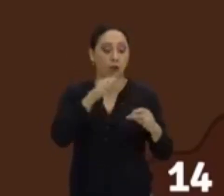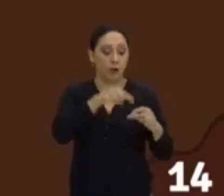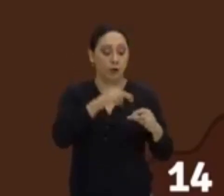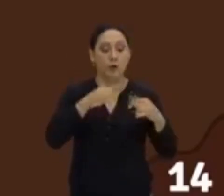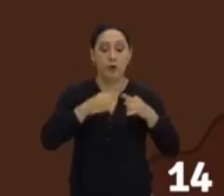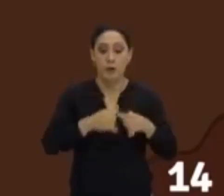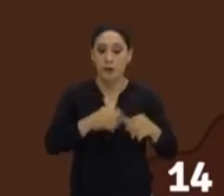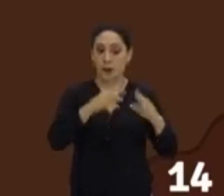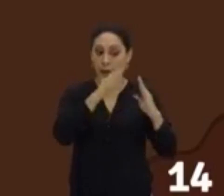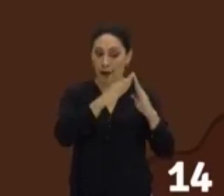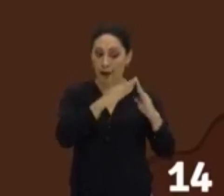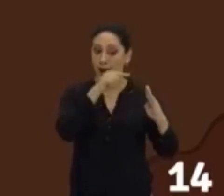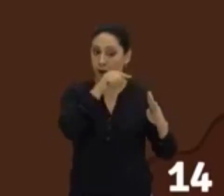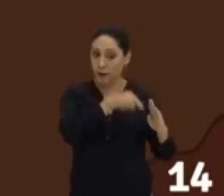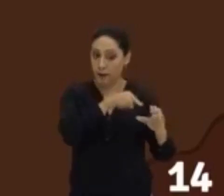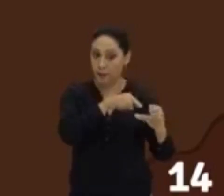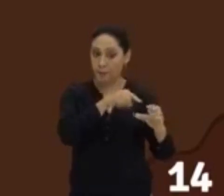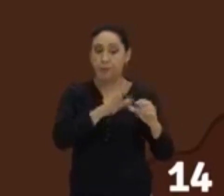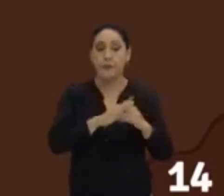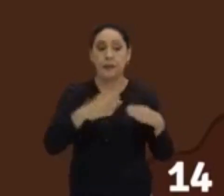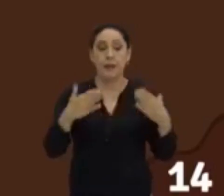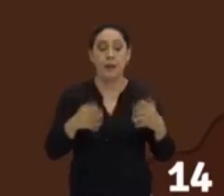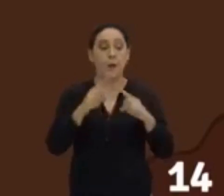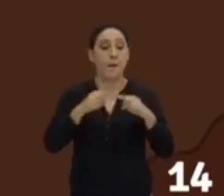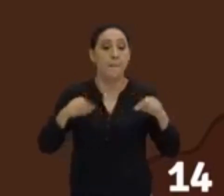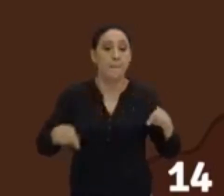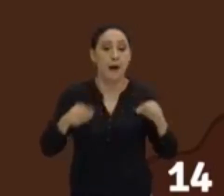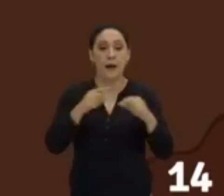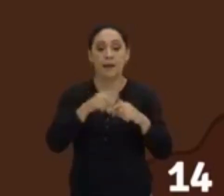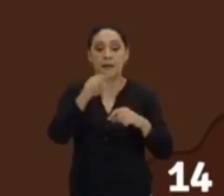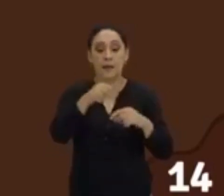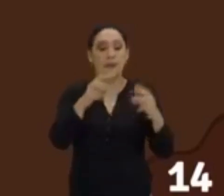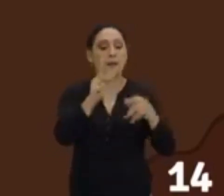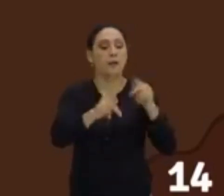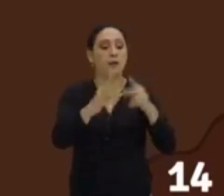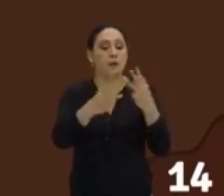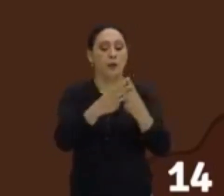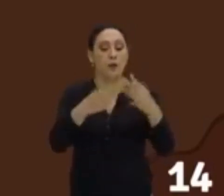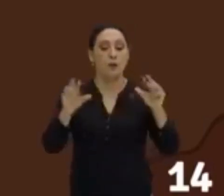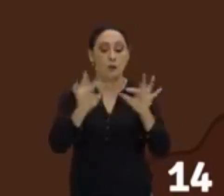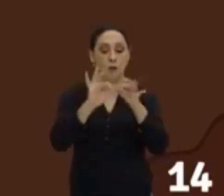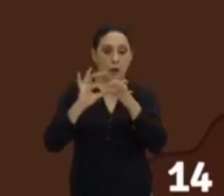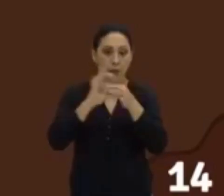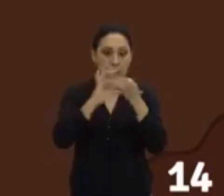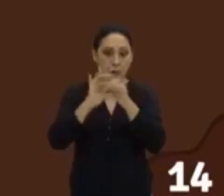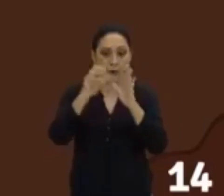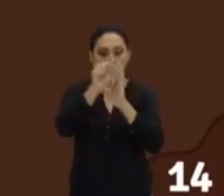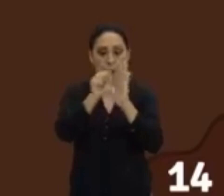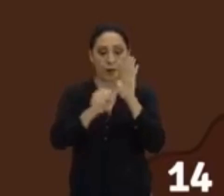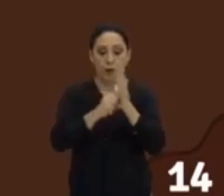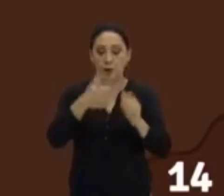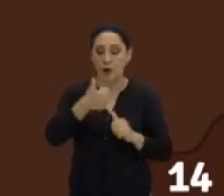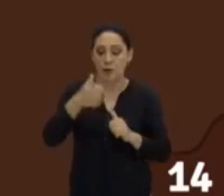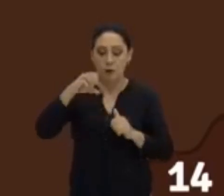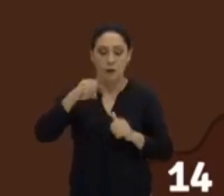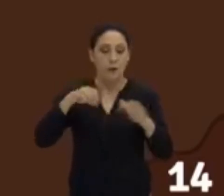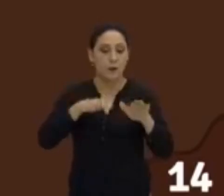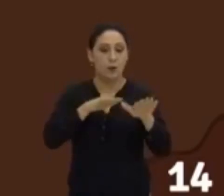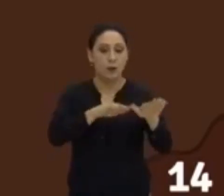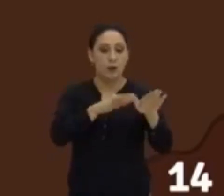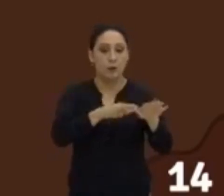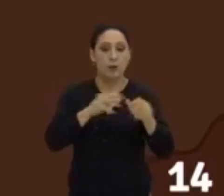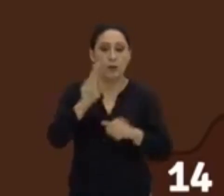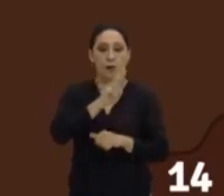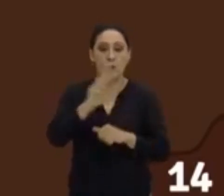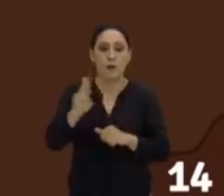estabelecidos lá. Mas, mesmo assim, esses judeus se reuniram no século XIX em um movimento conhecido